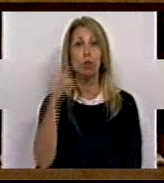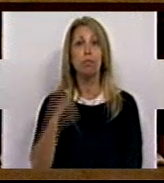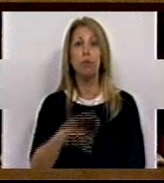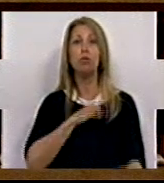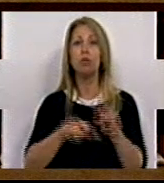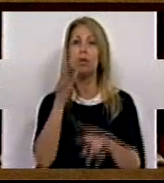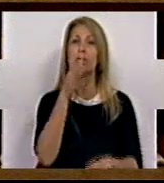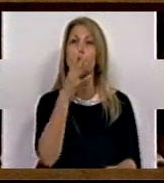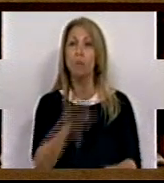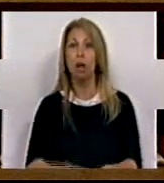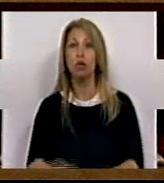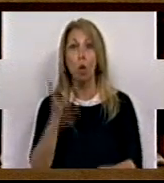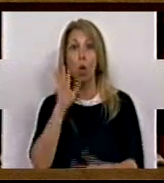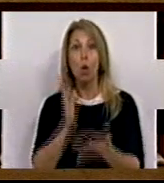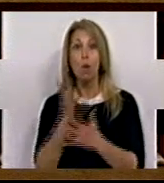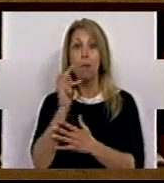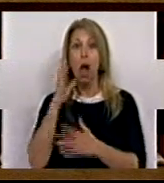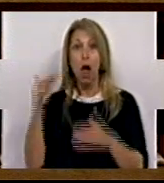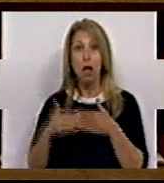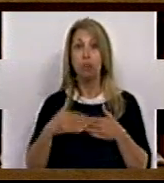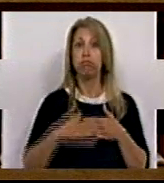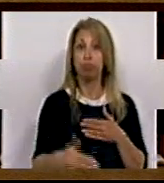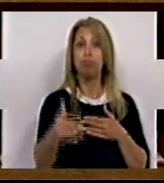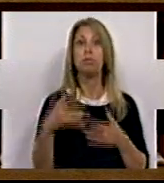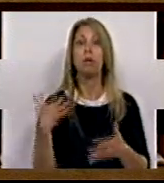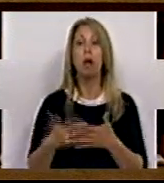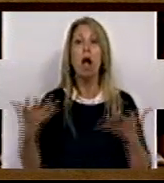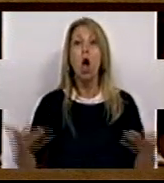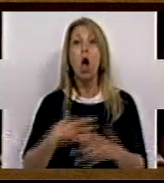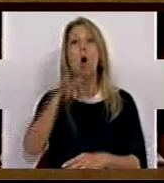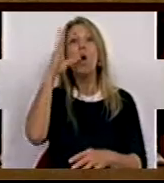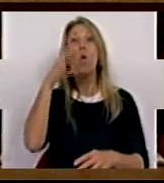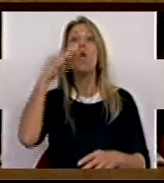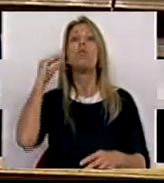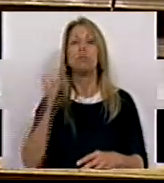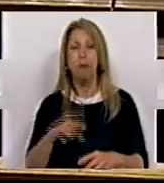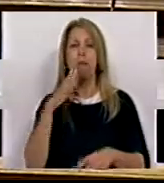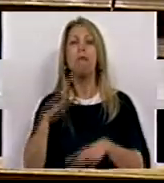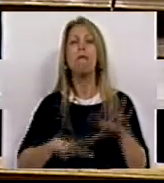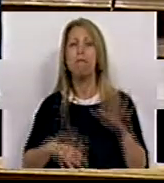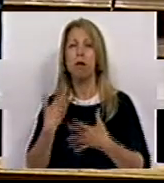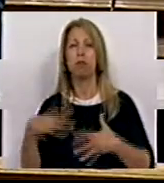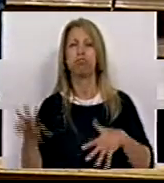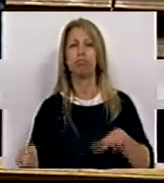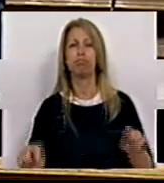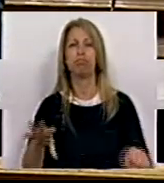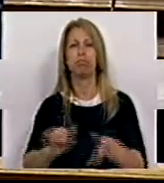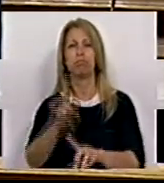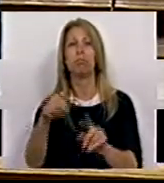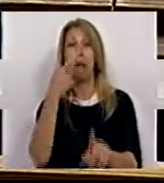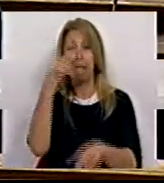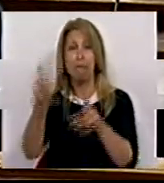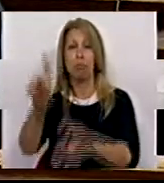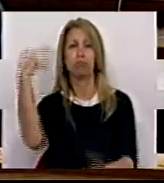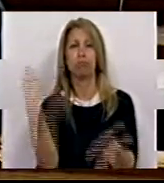Senhoras deputados, ao longo dos últimos anos, os bancos têm vindo a aprofundar a prática predatória de cobrança aos seus clientes de